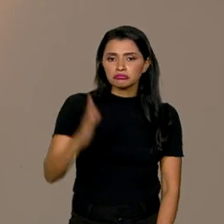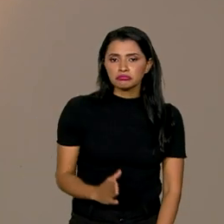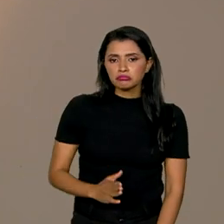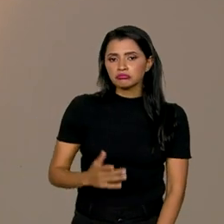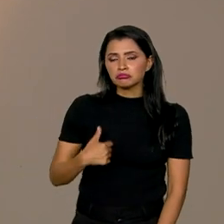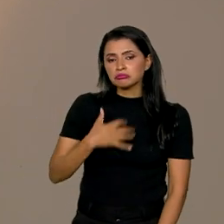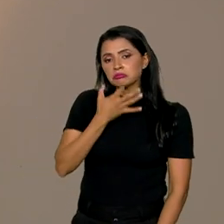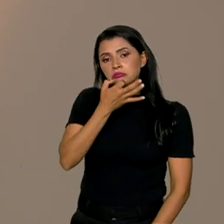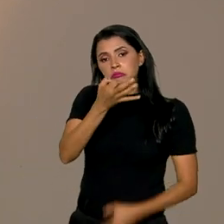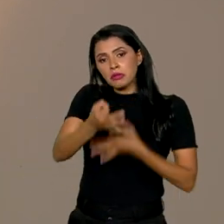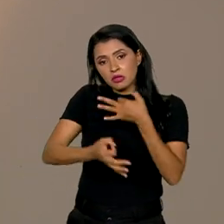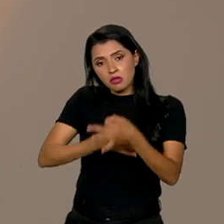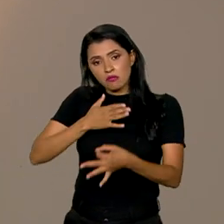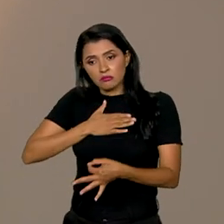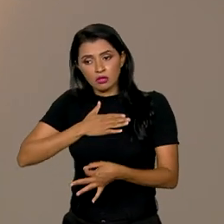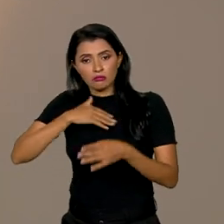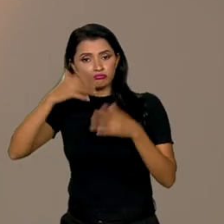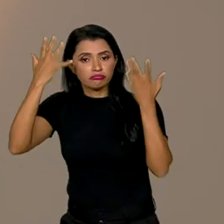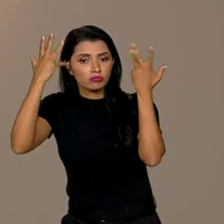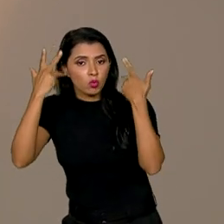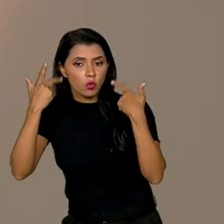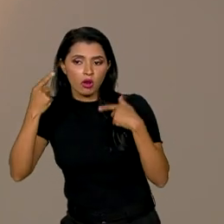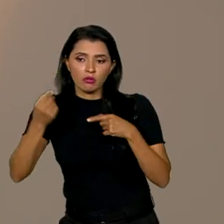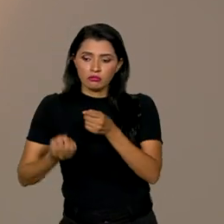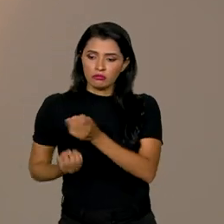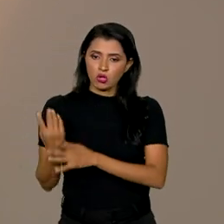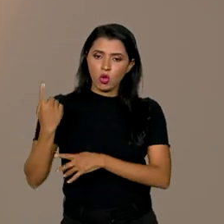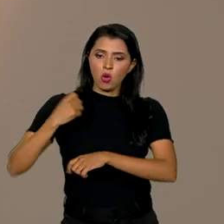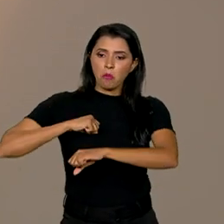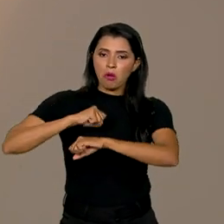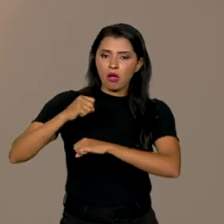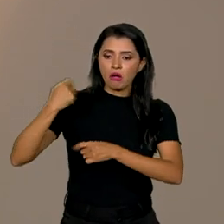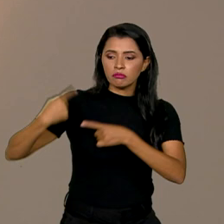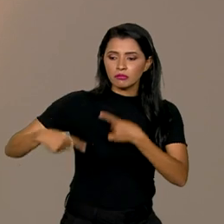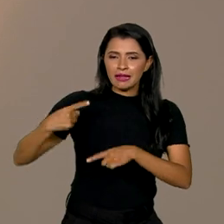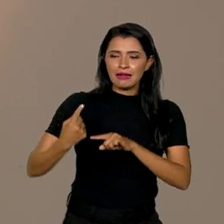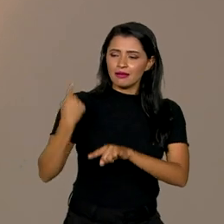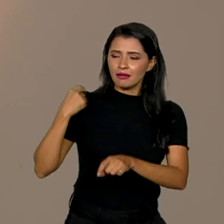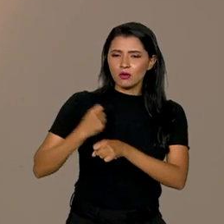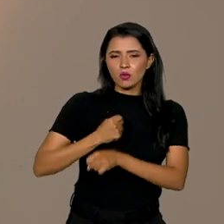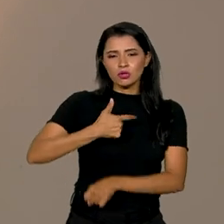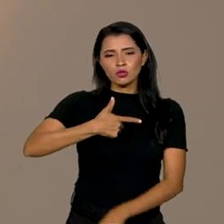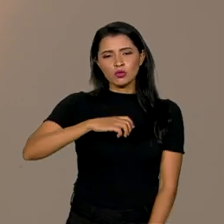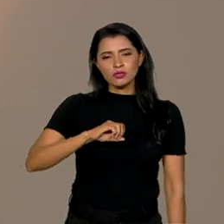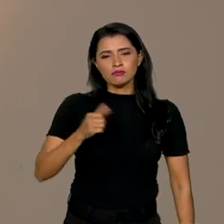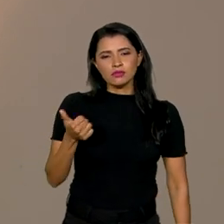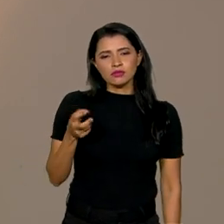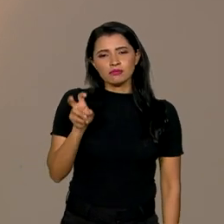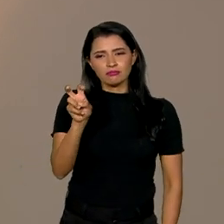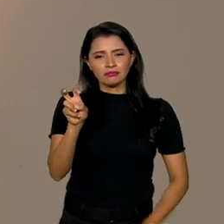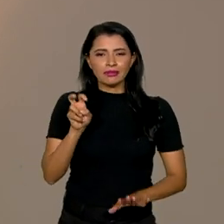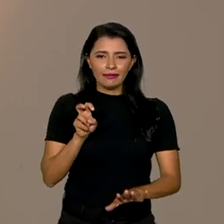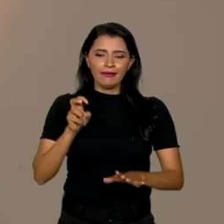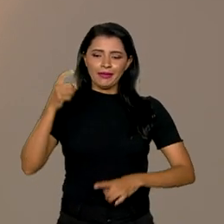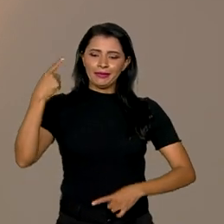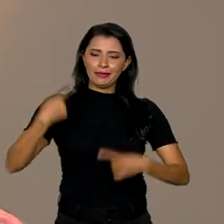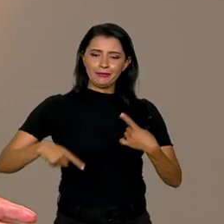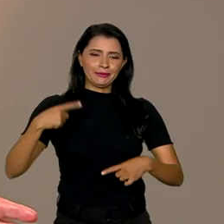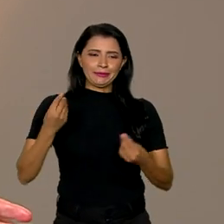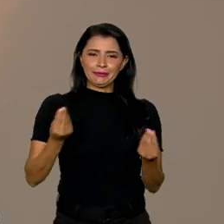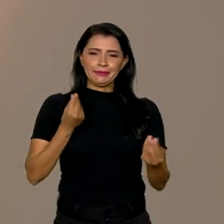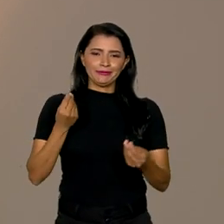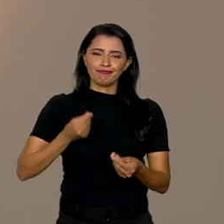natural, quer dizer, se criou um debate no Brasil desde 2015, que é um debate que simplesmente é